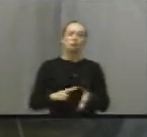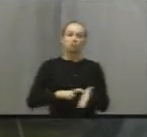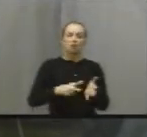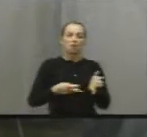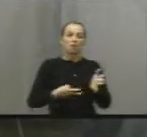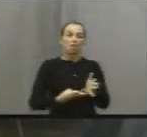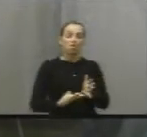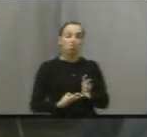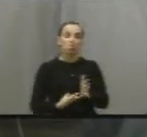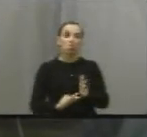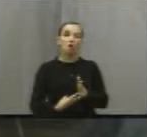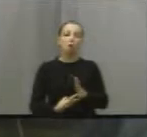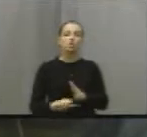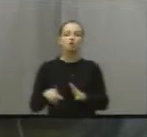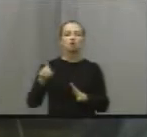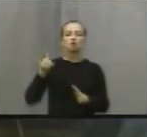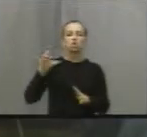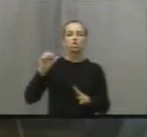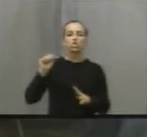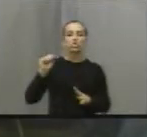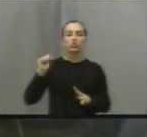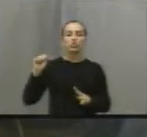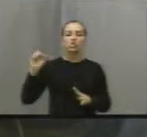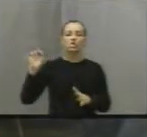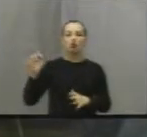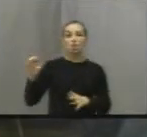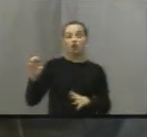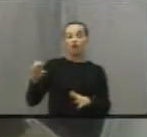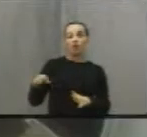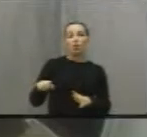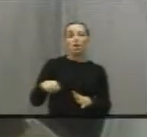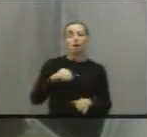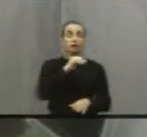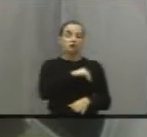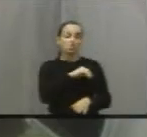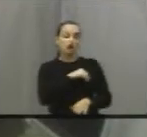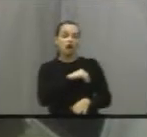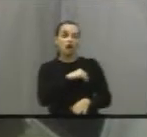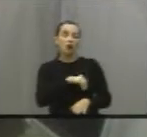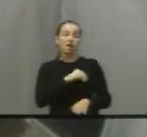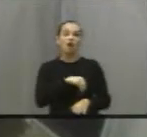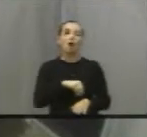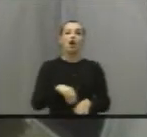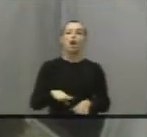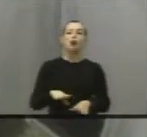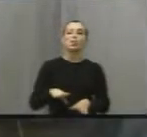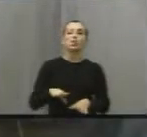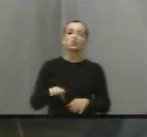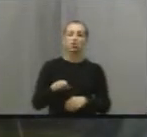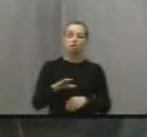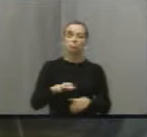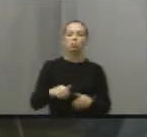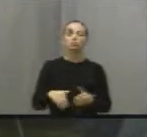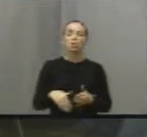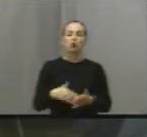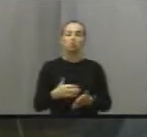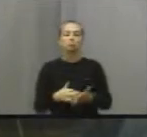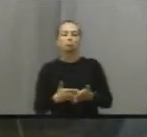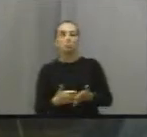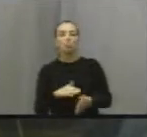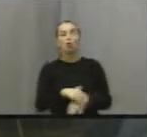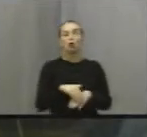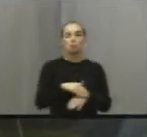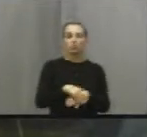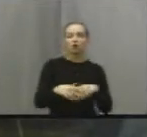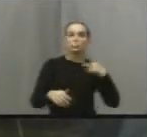adequação salarial. Tivemos reunião na sala do presidente também e gostaríamos de ter também uma conversa com os demais vereadores, para a gente possa